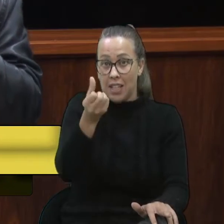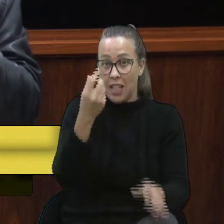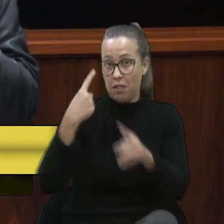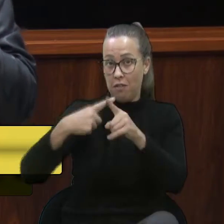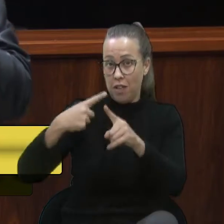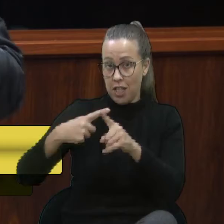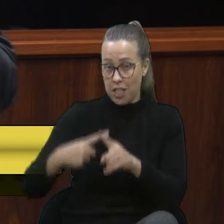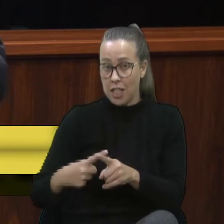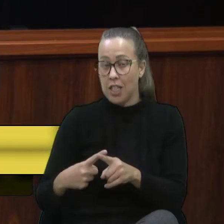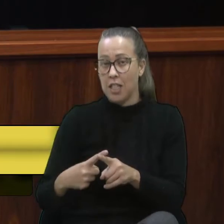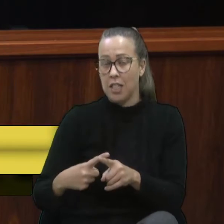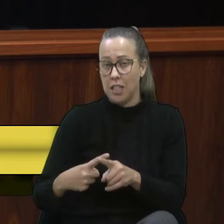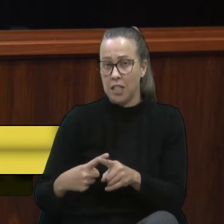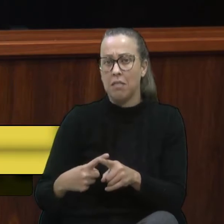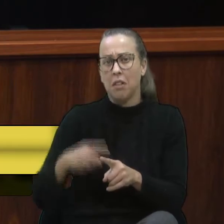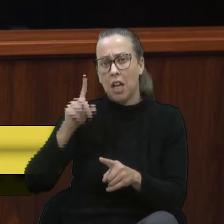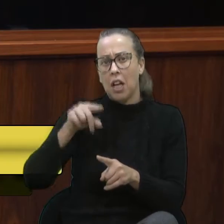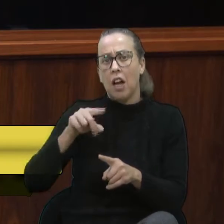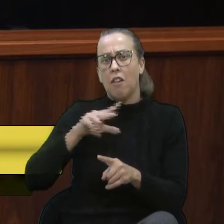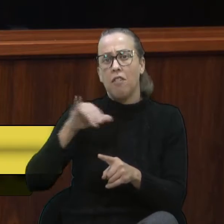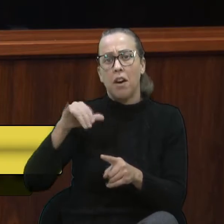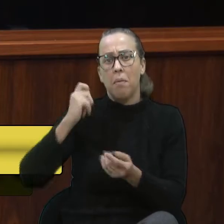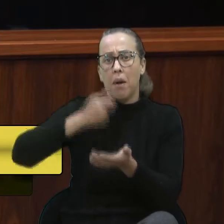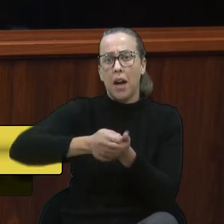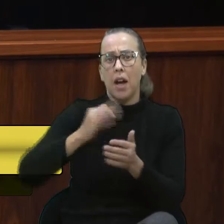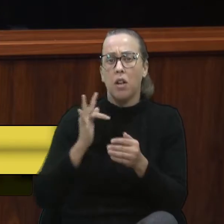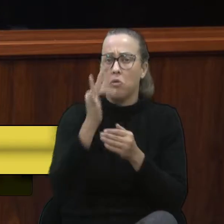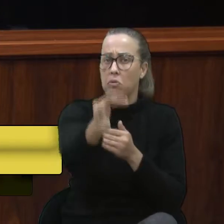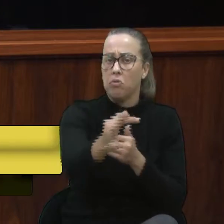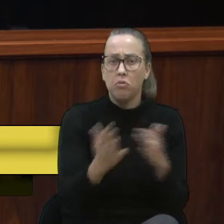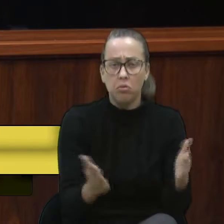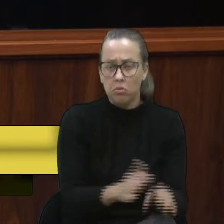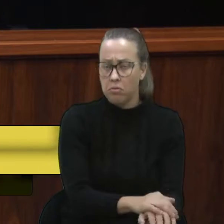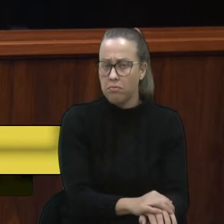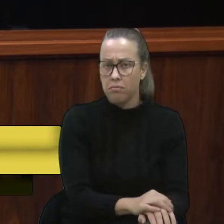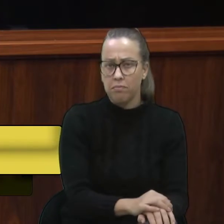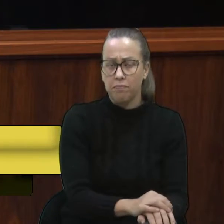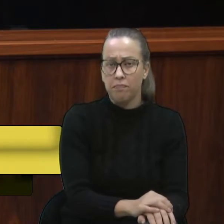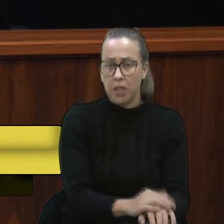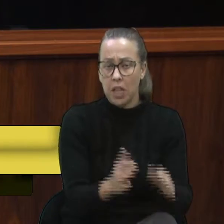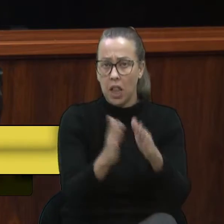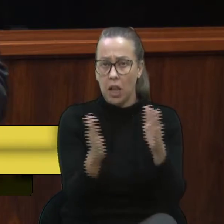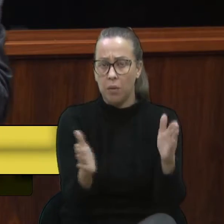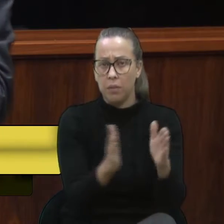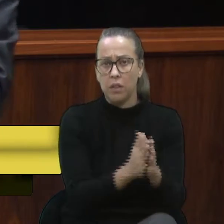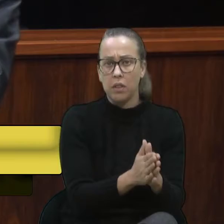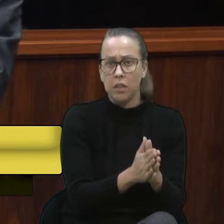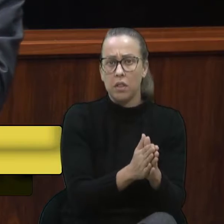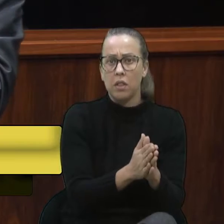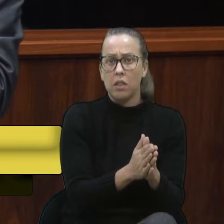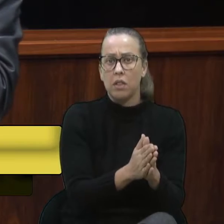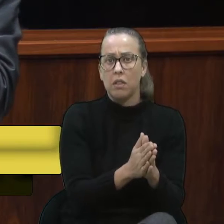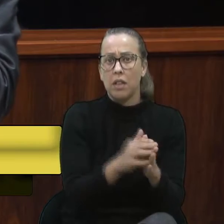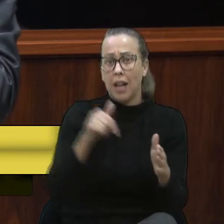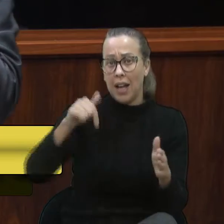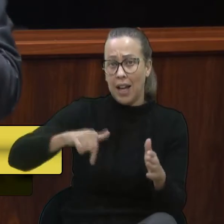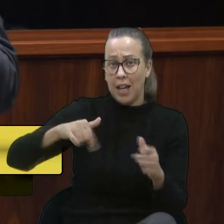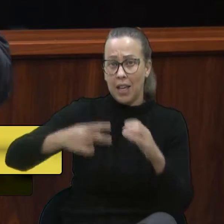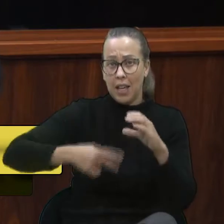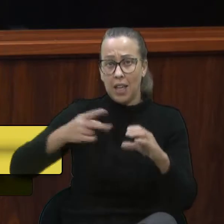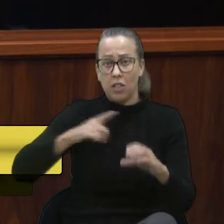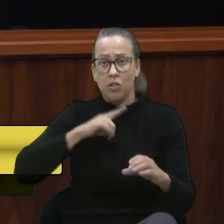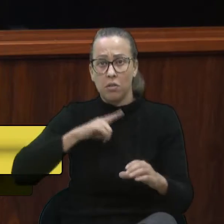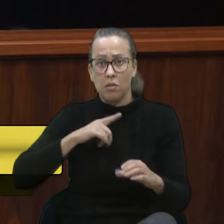e ela vai se pagar no futuro. Pois bem, o exemplo aqui nessa casa, nós